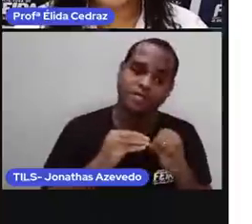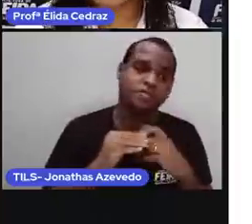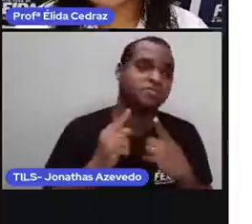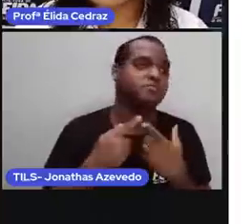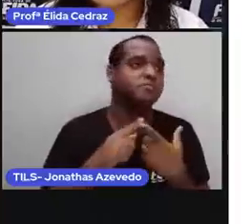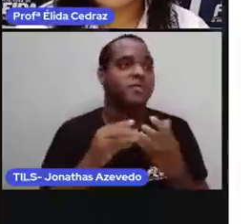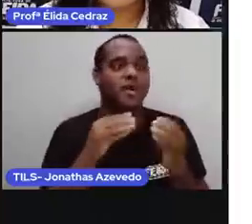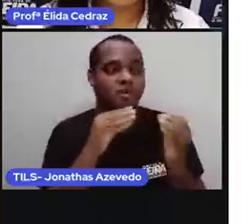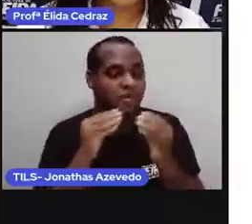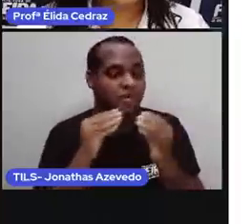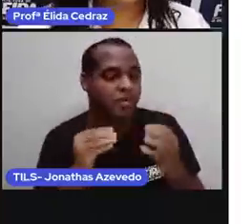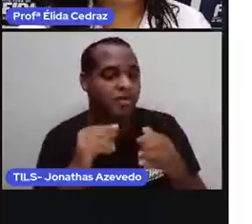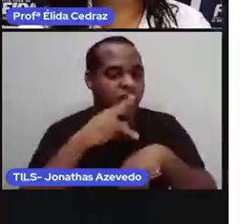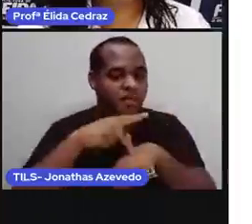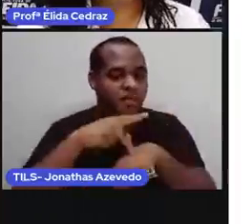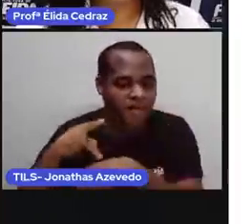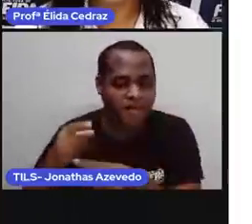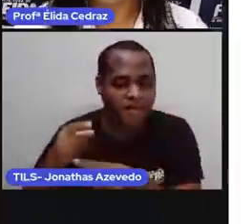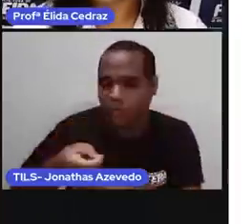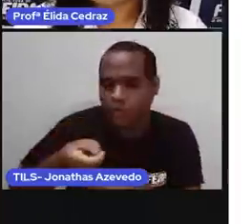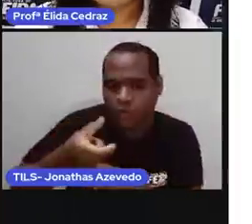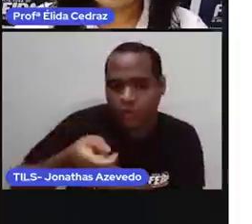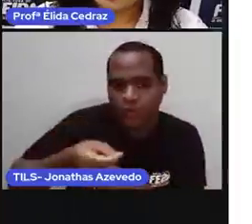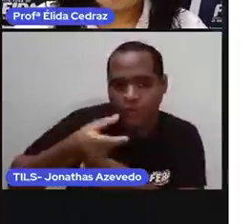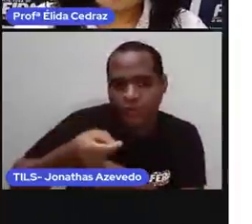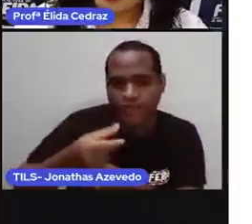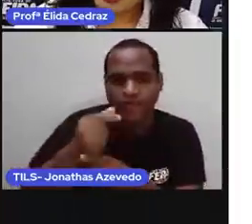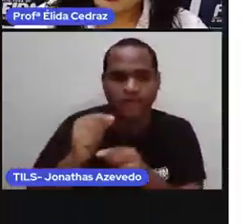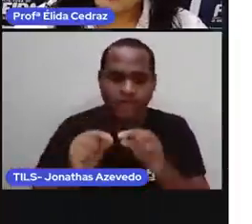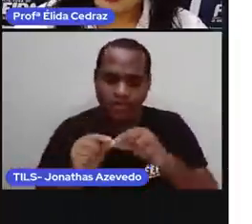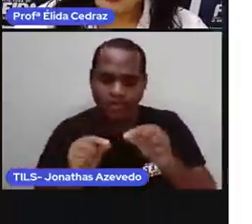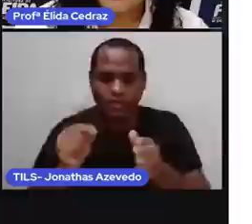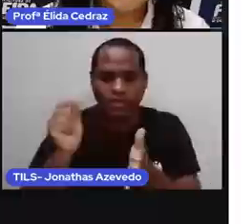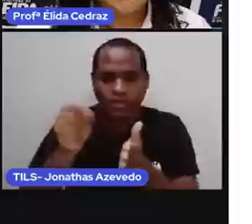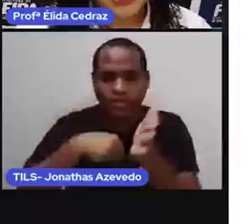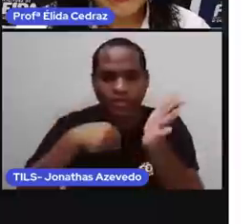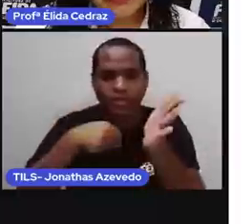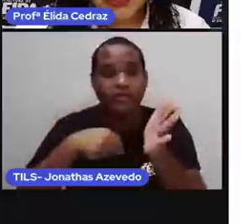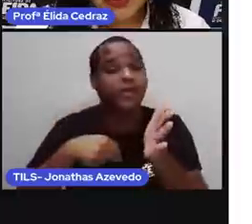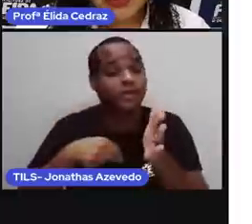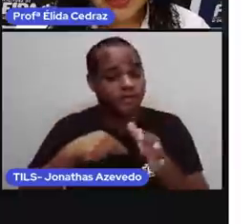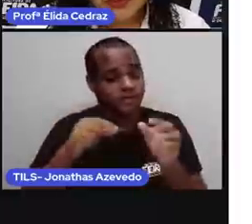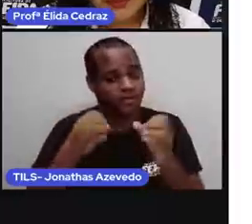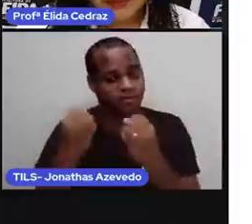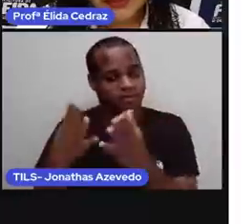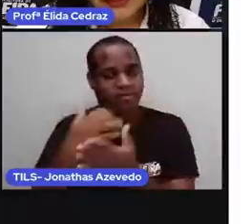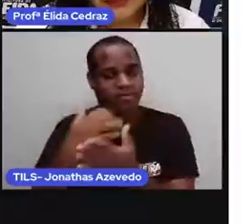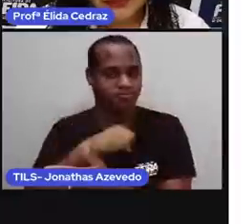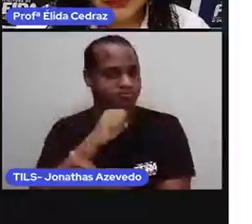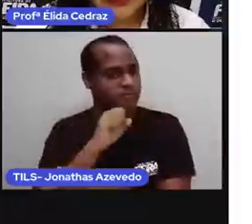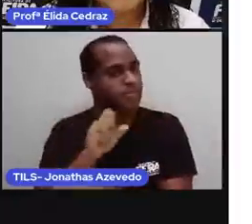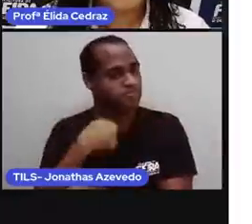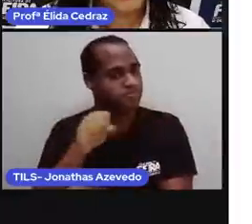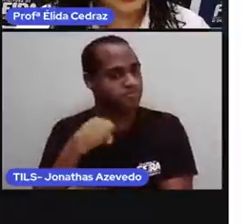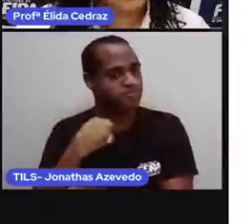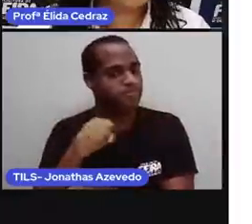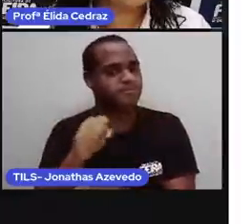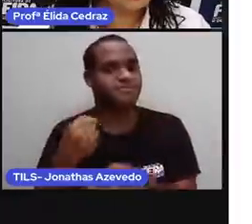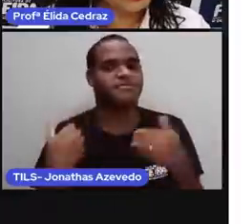de milho, pedrinhas, bolinha de gude, palito de fósforo. Depois devolve os fósforos para a mamãe, tá bom?